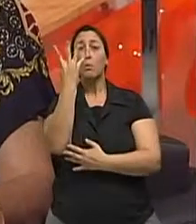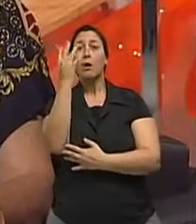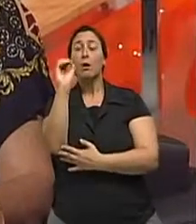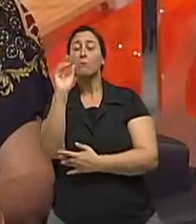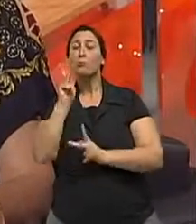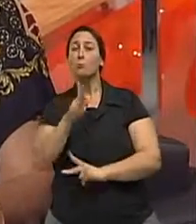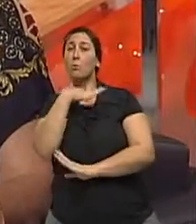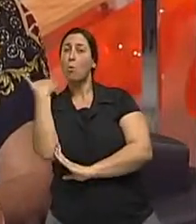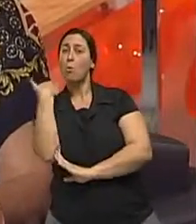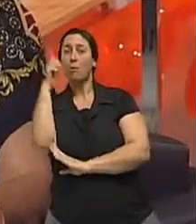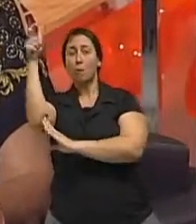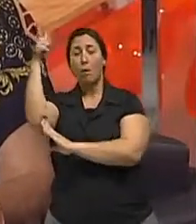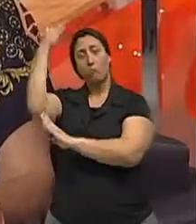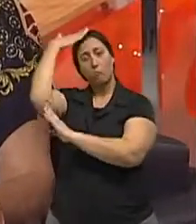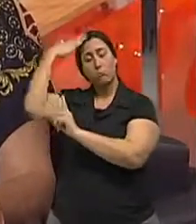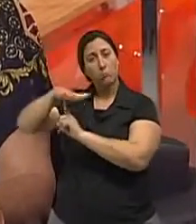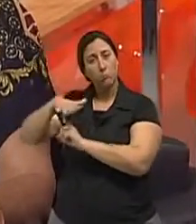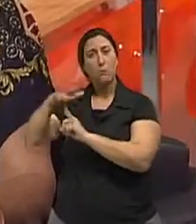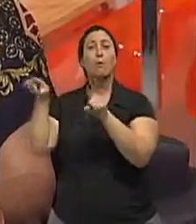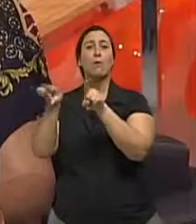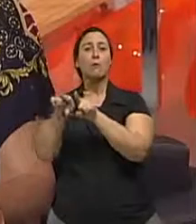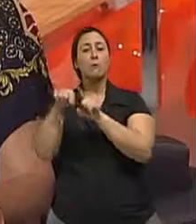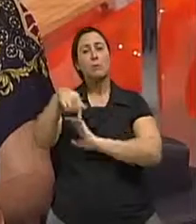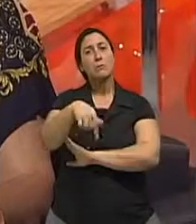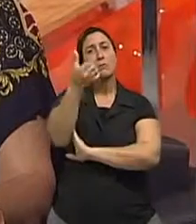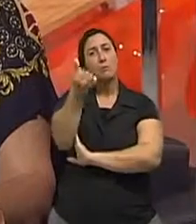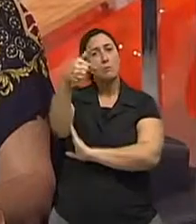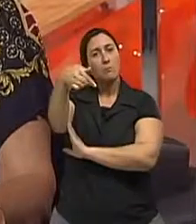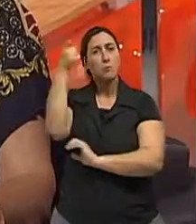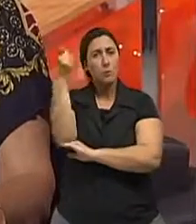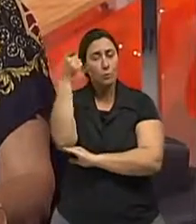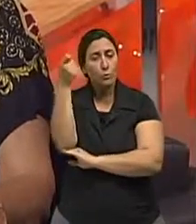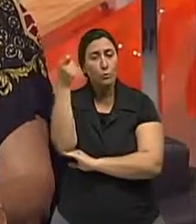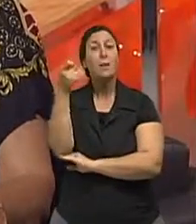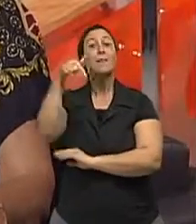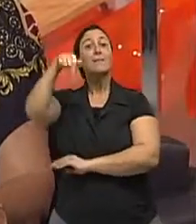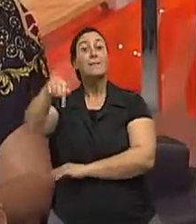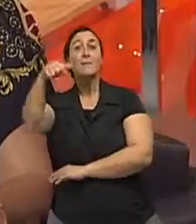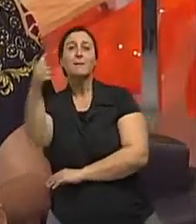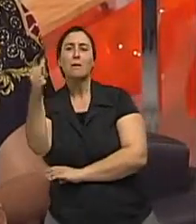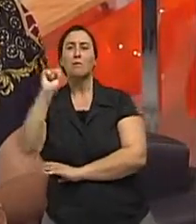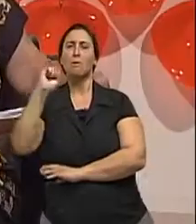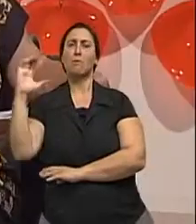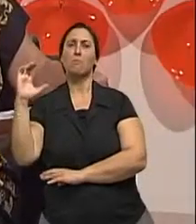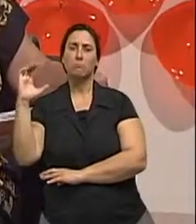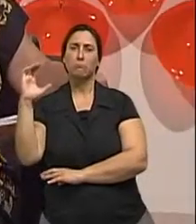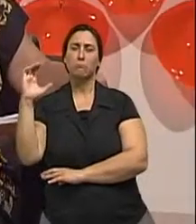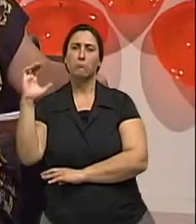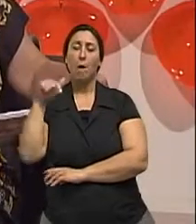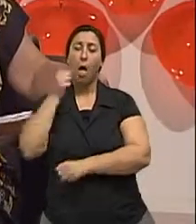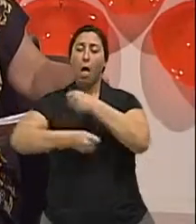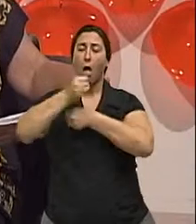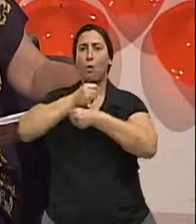67 no Rio Grande do Sul e 76 em Santa Catarina no ano de 2012. Nós